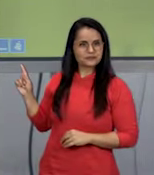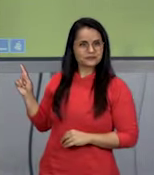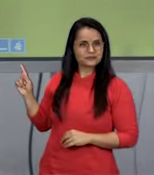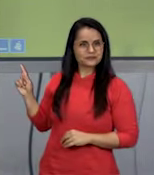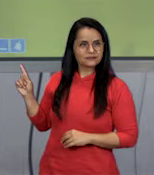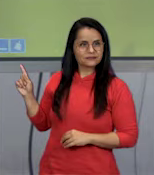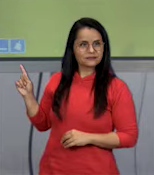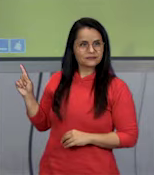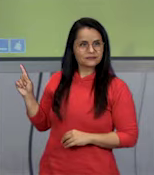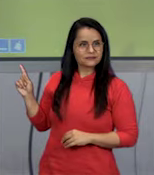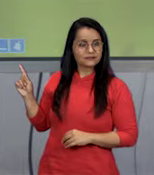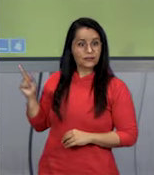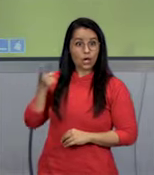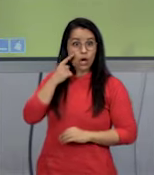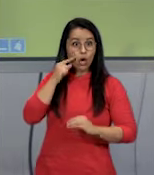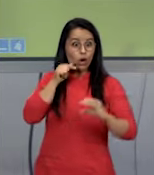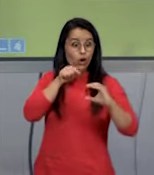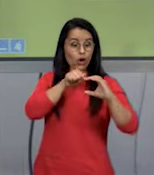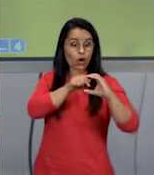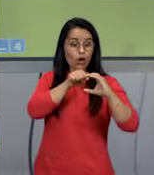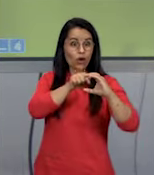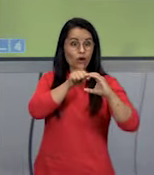Olha o núcleo.